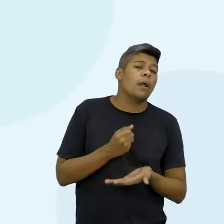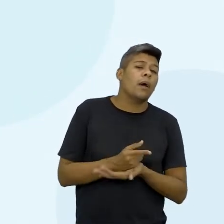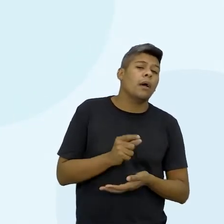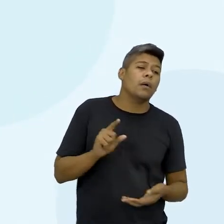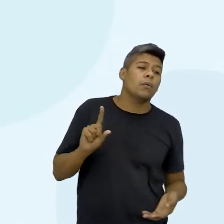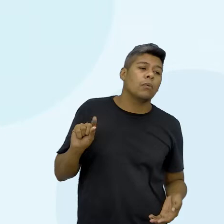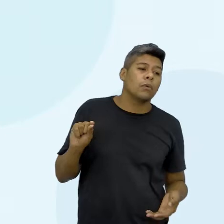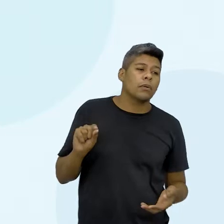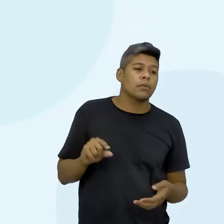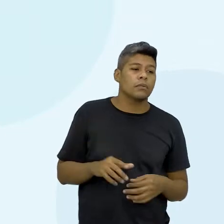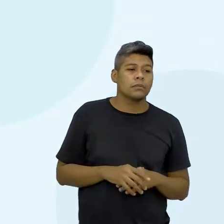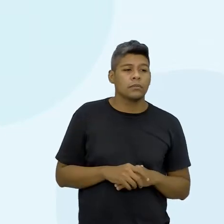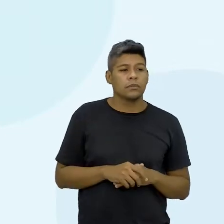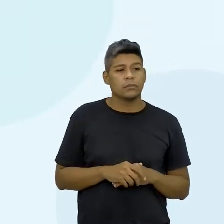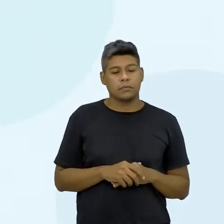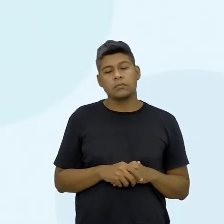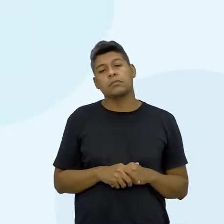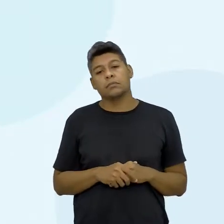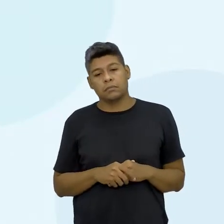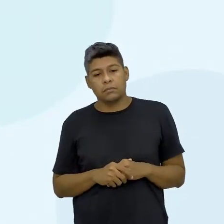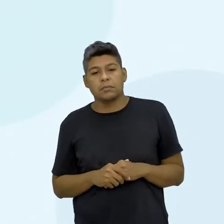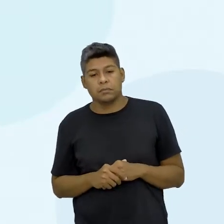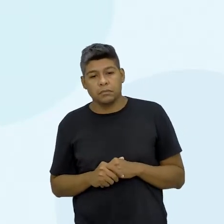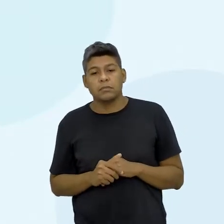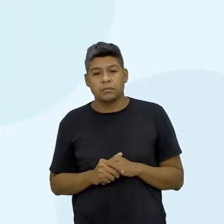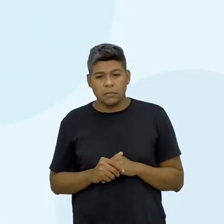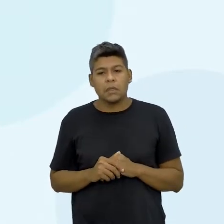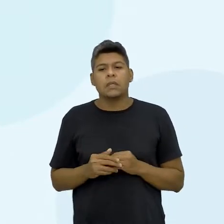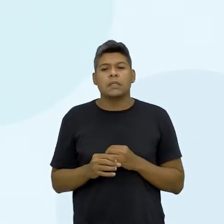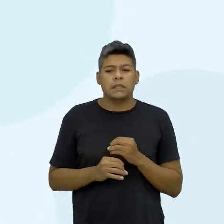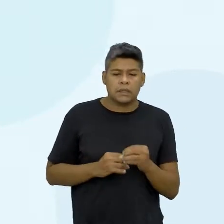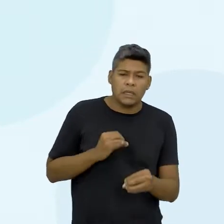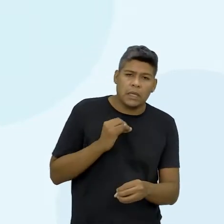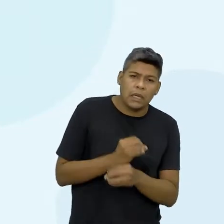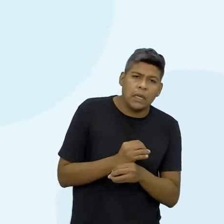Então vocês pesquisaram aí em plataformas de internet,